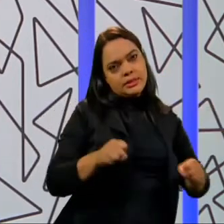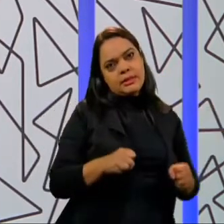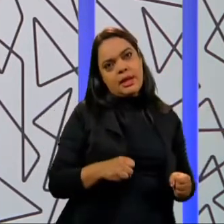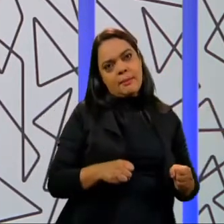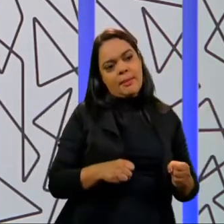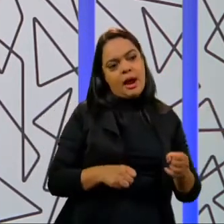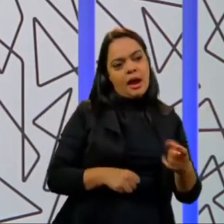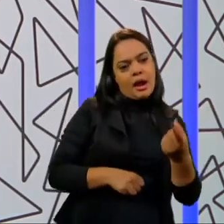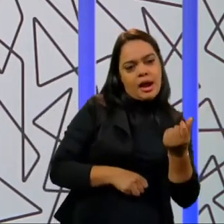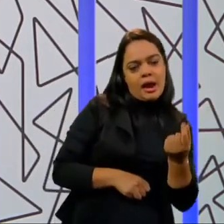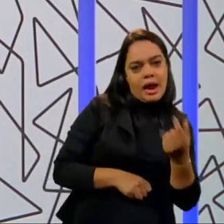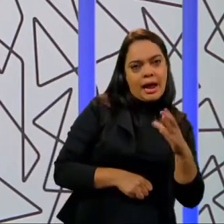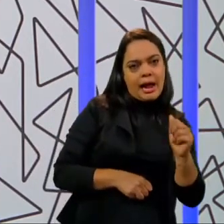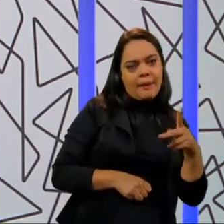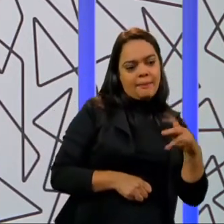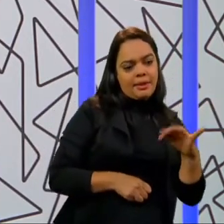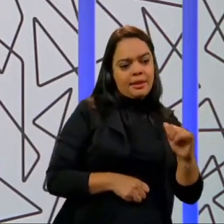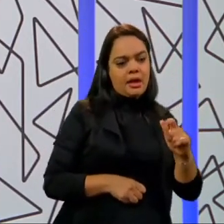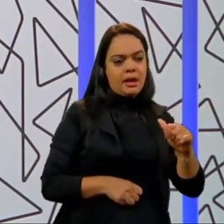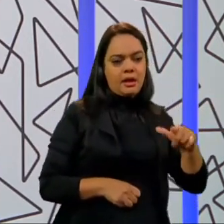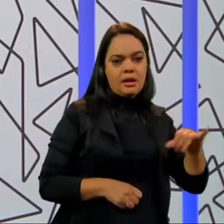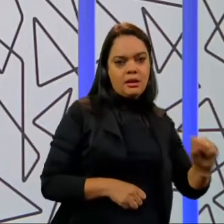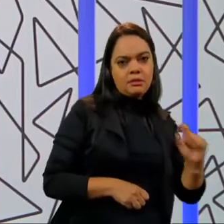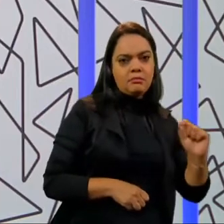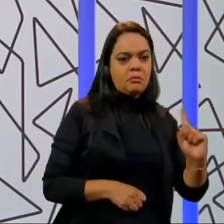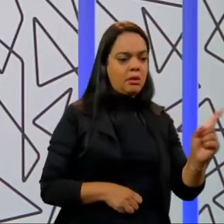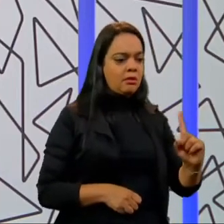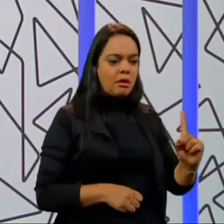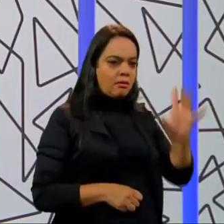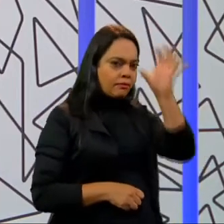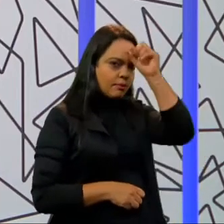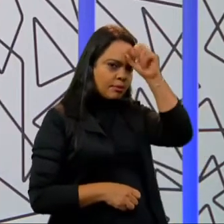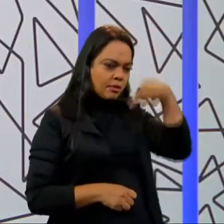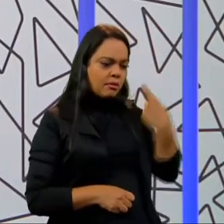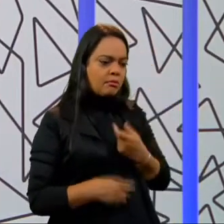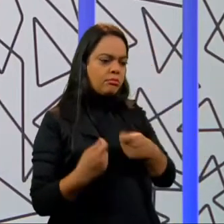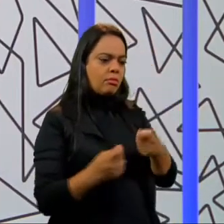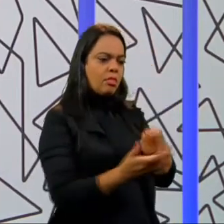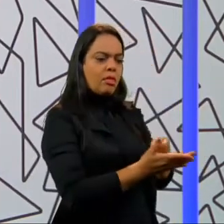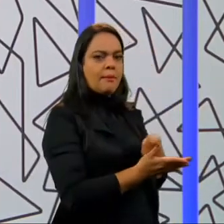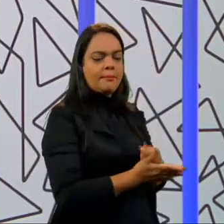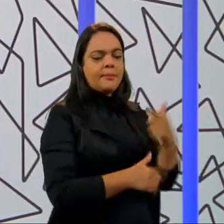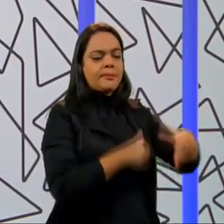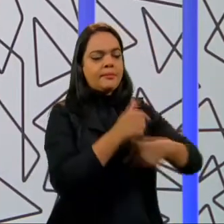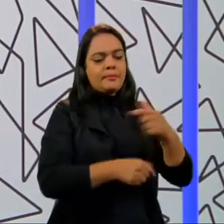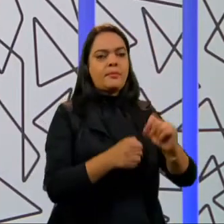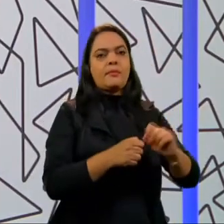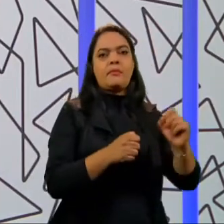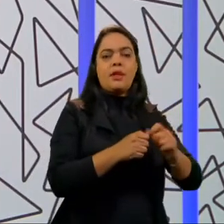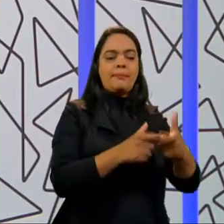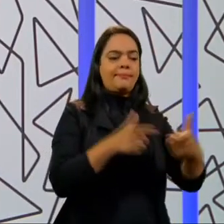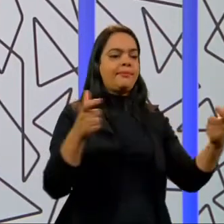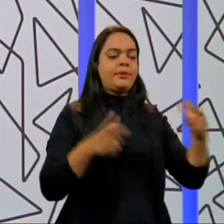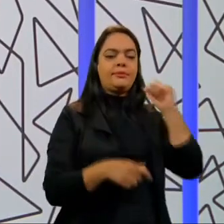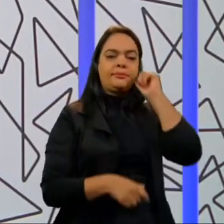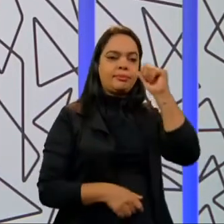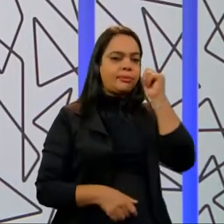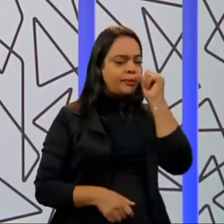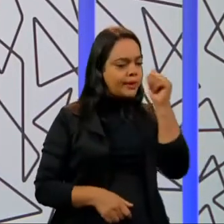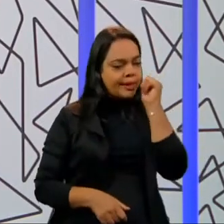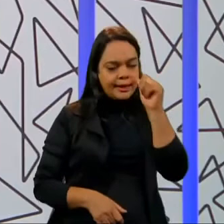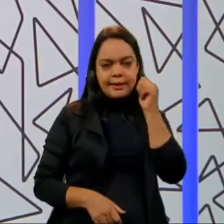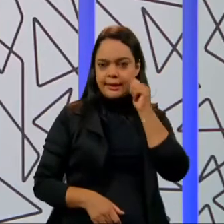socializado e quem tem que arcar somos nós mesmos. E aí, via de regra, esse trabalho tem sido feito por muitas